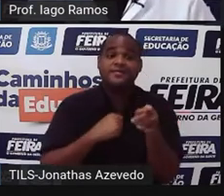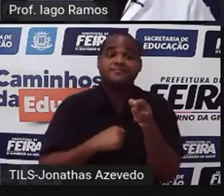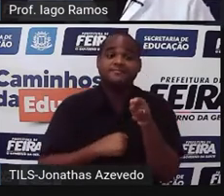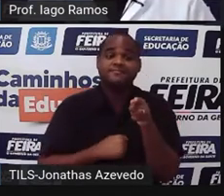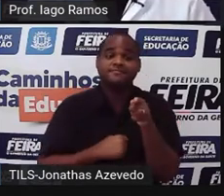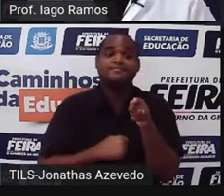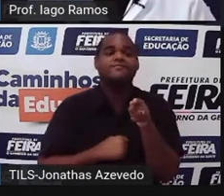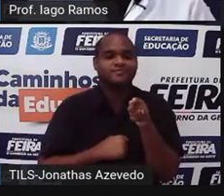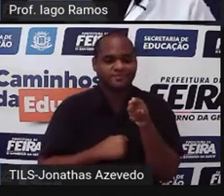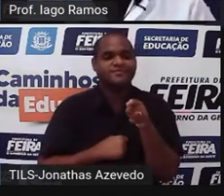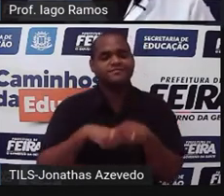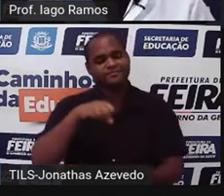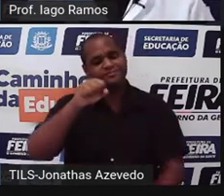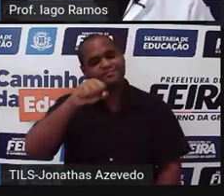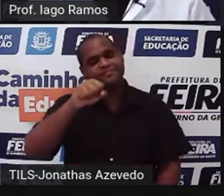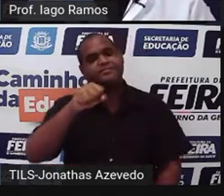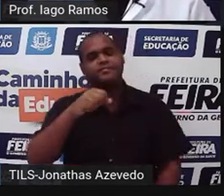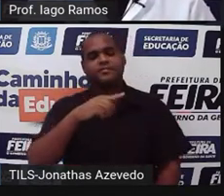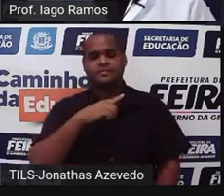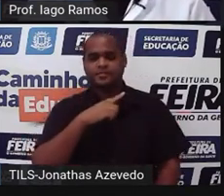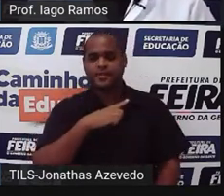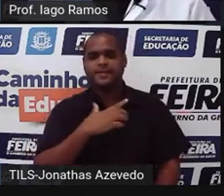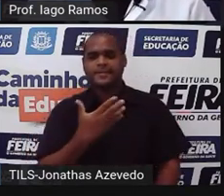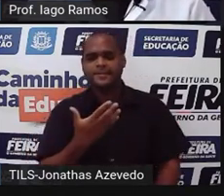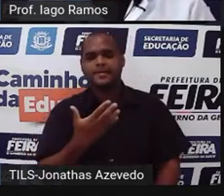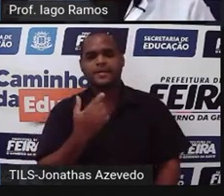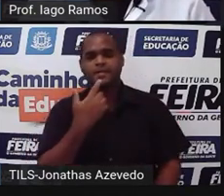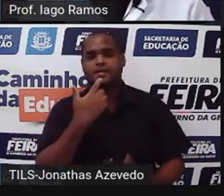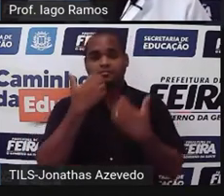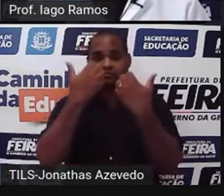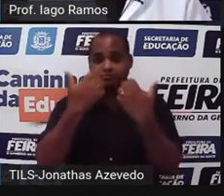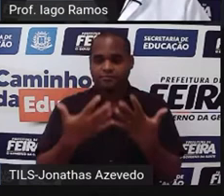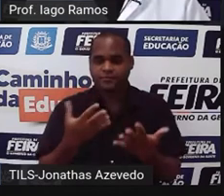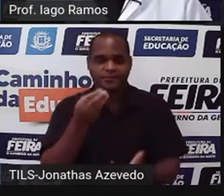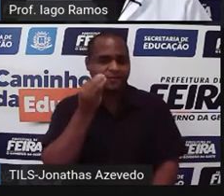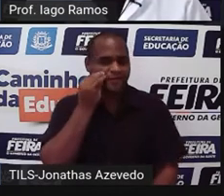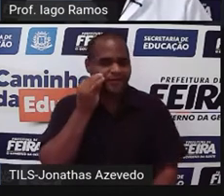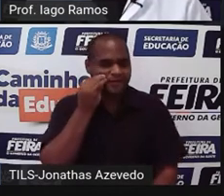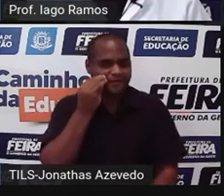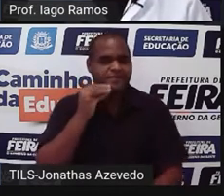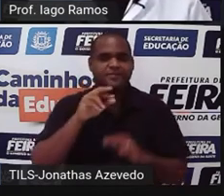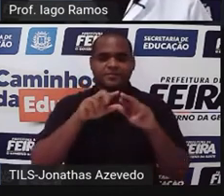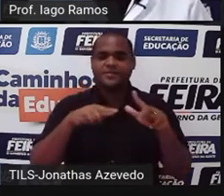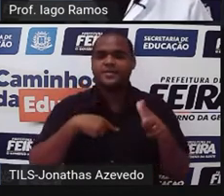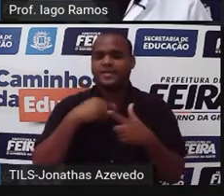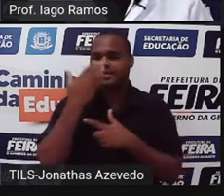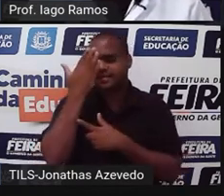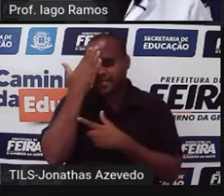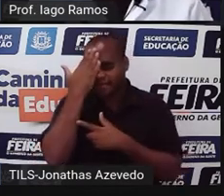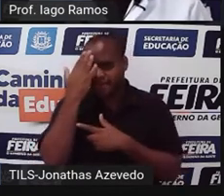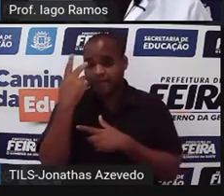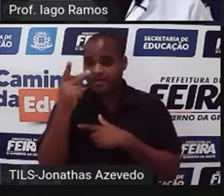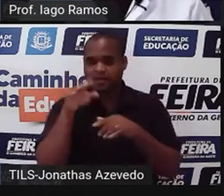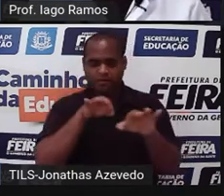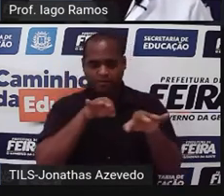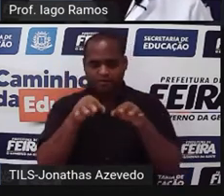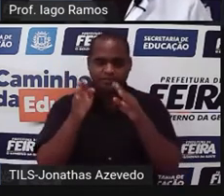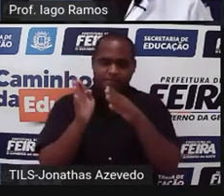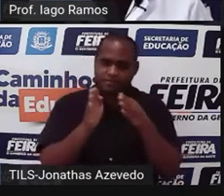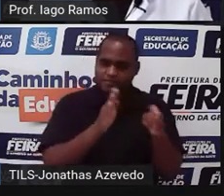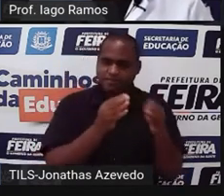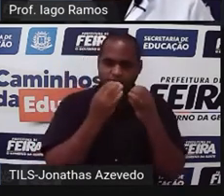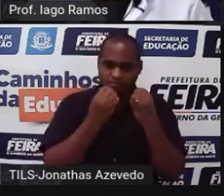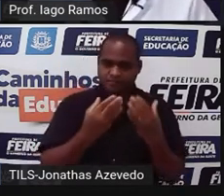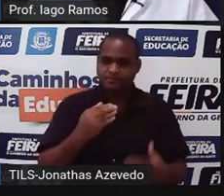Pois é, né? Mas deixa eu fazer um teste contigo, para saber se você é uma pessoa organizada mesmo,